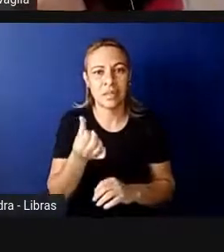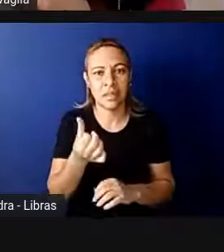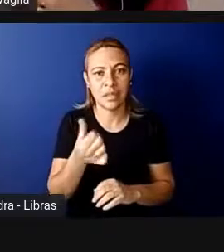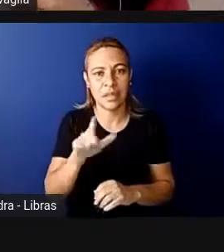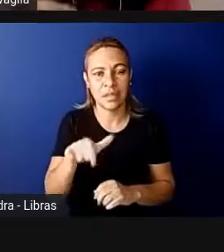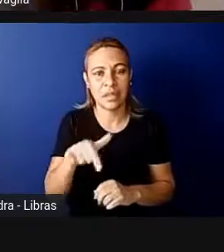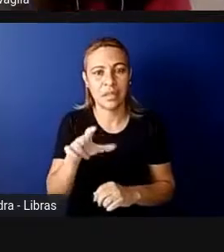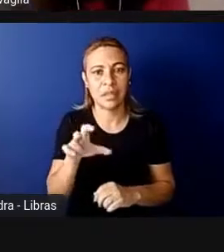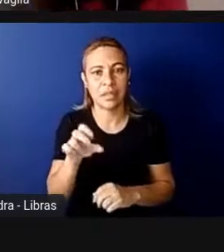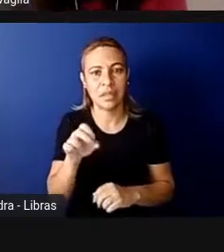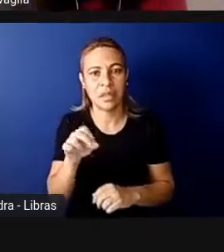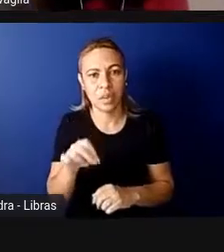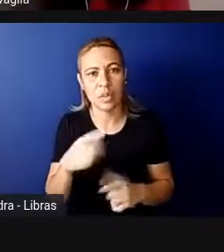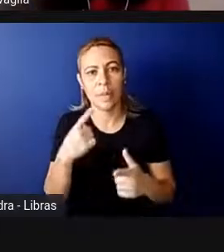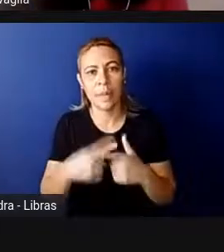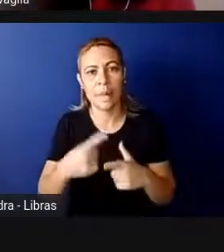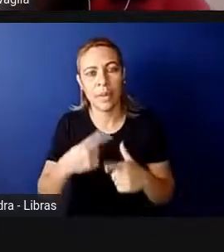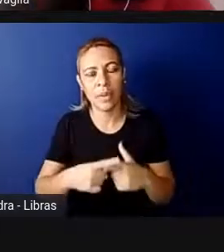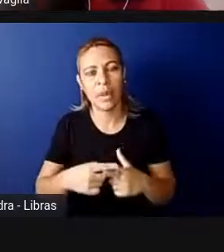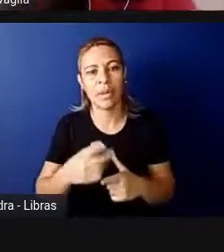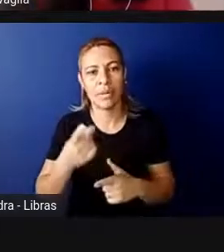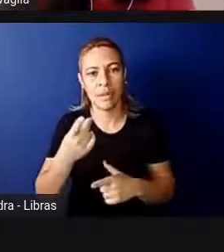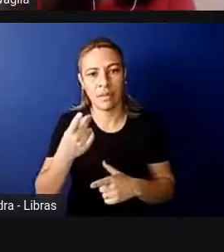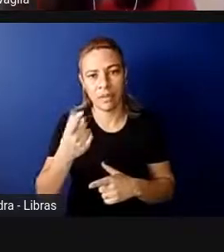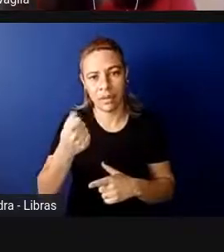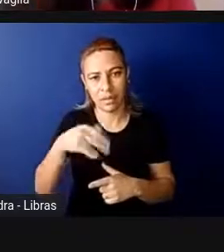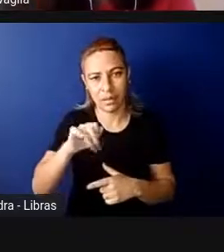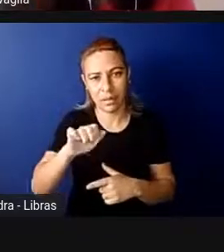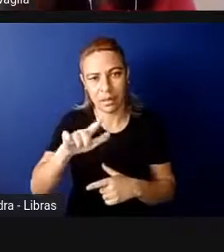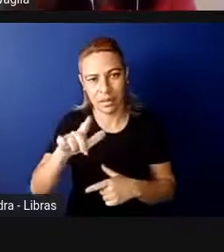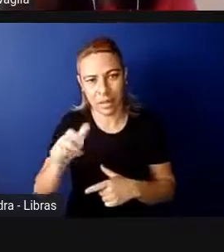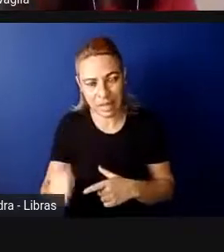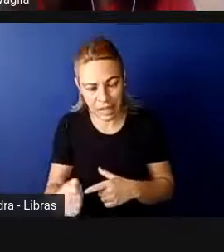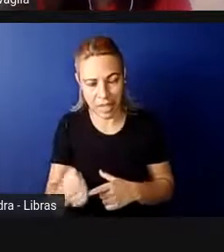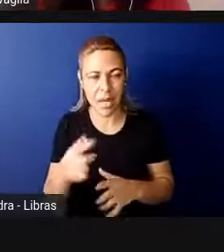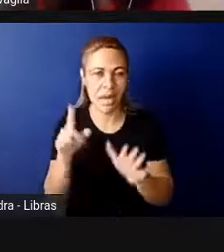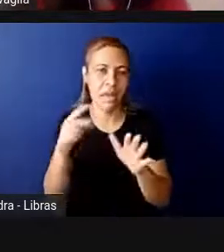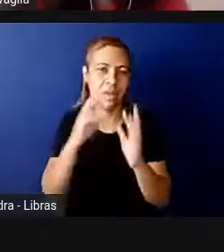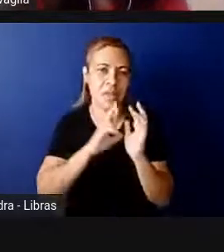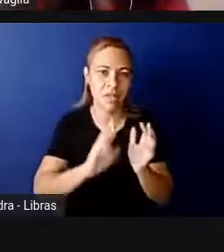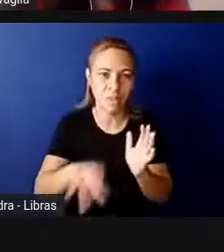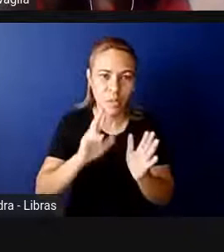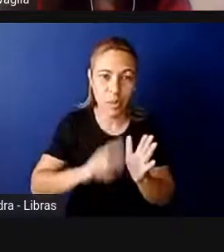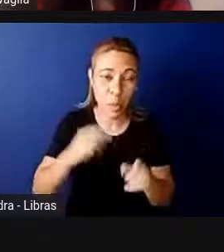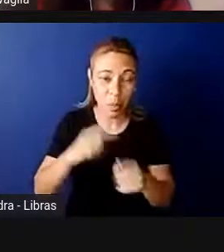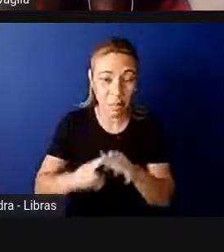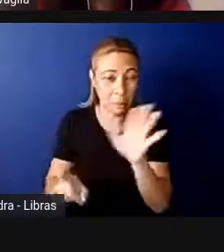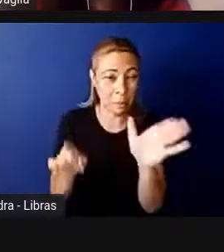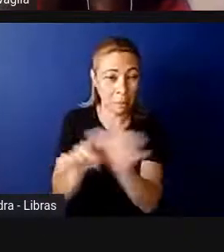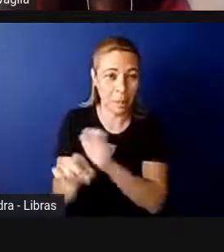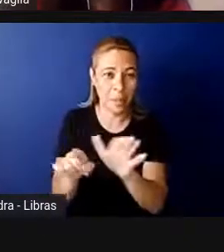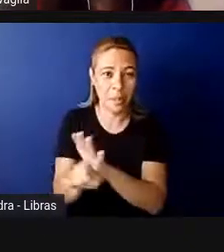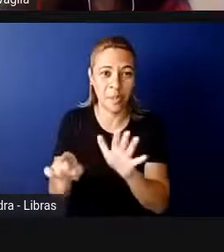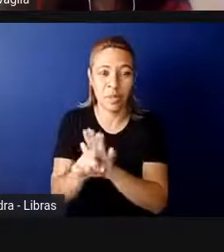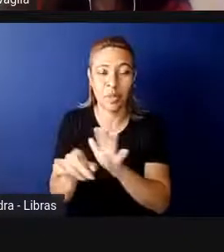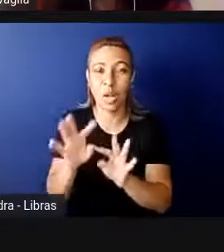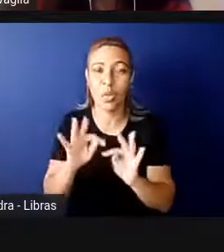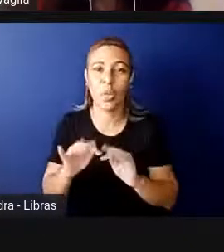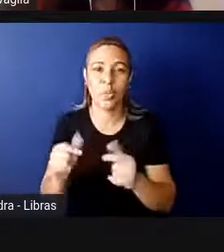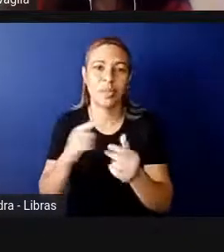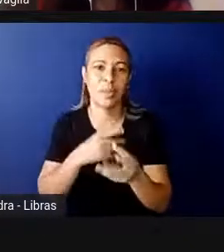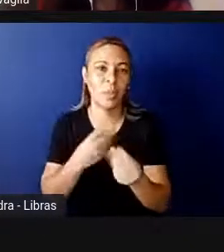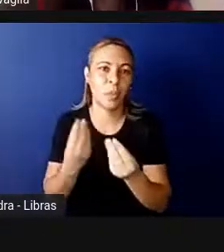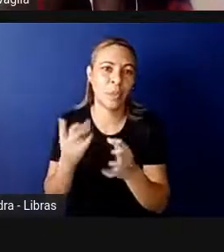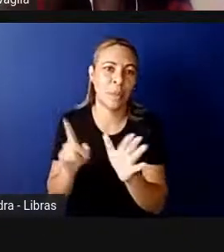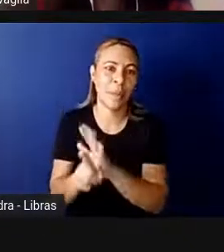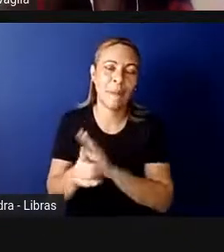a Daniela faz essa abordagem, haveriam outras questões aqui, inclusive, para todas as conferencistas, mas a gente